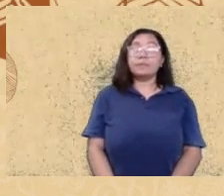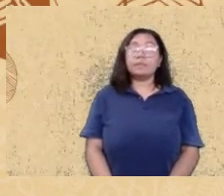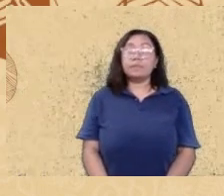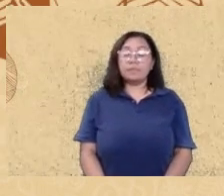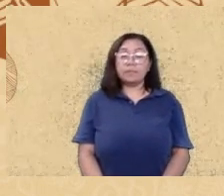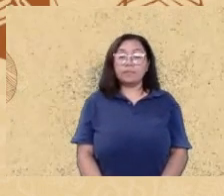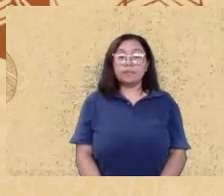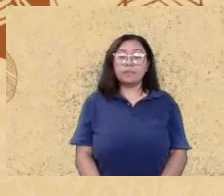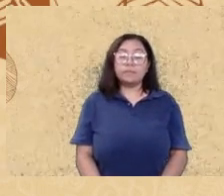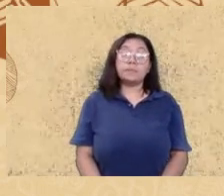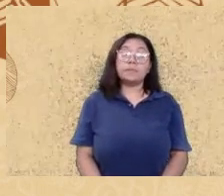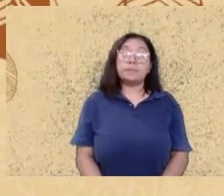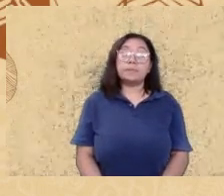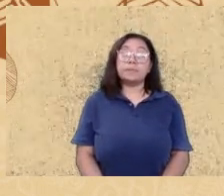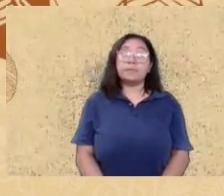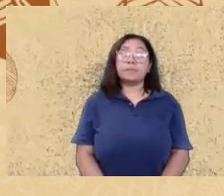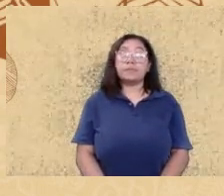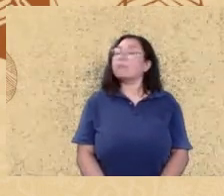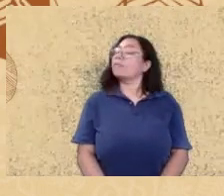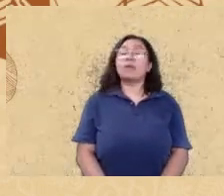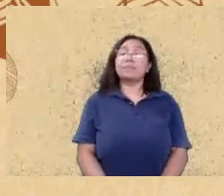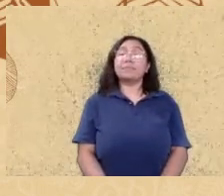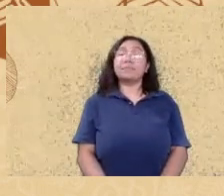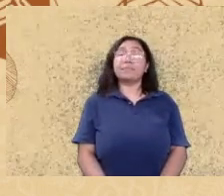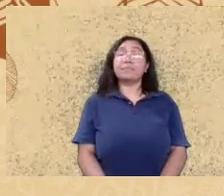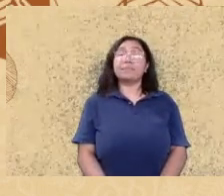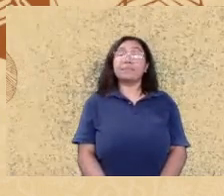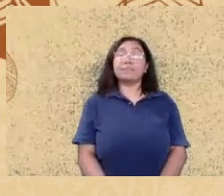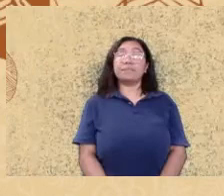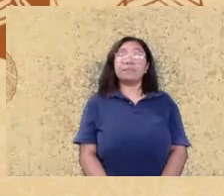certo agora tem que funcionar vai dar tudo certo